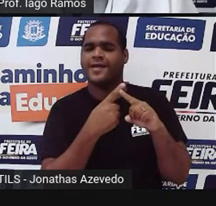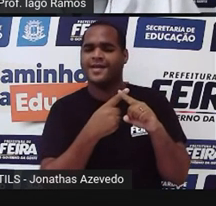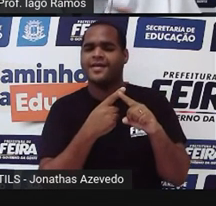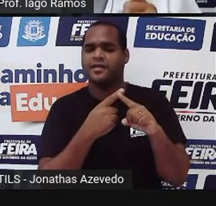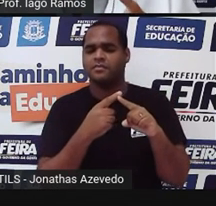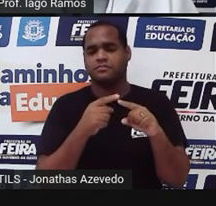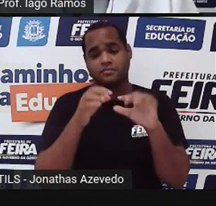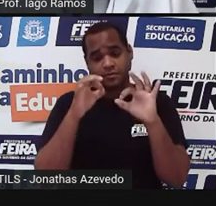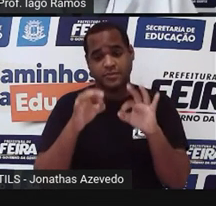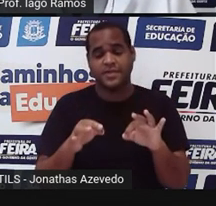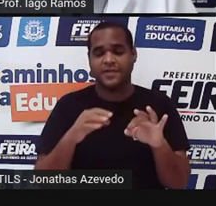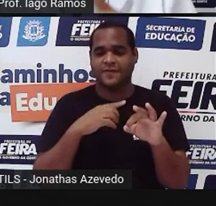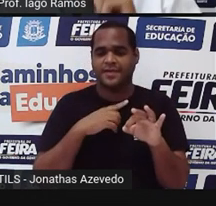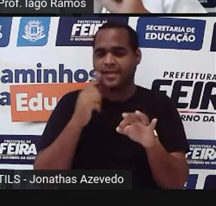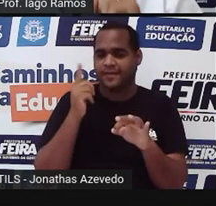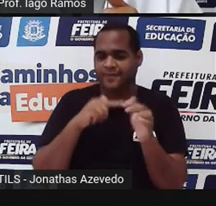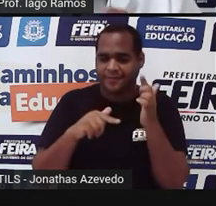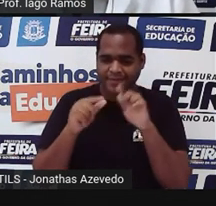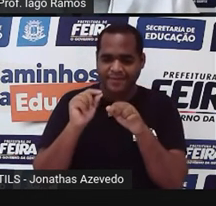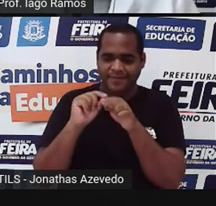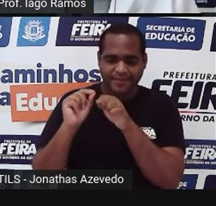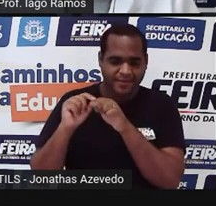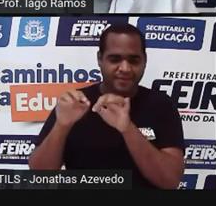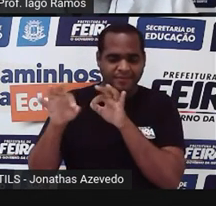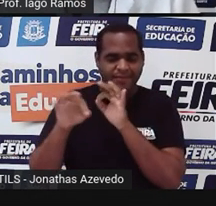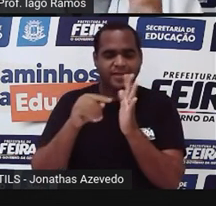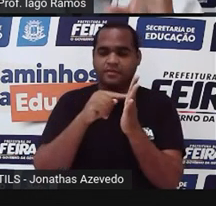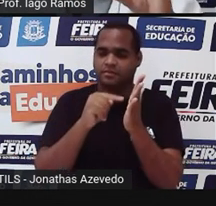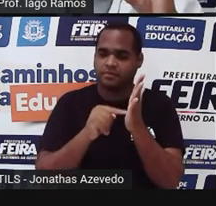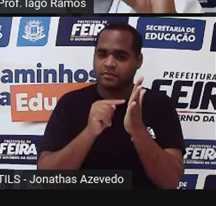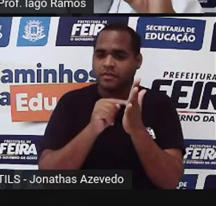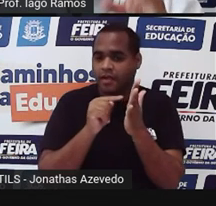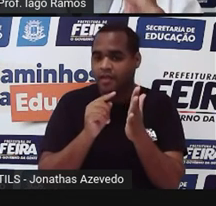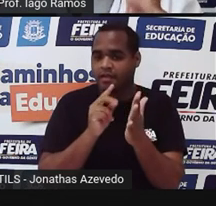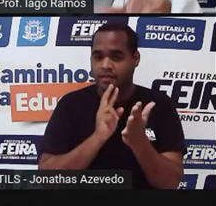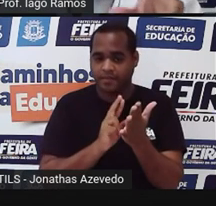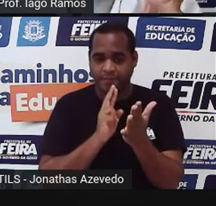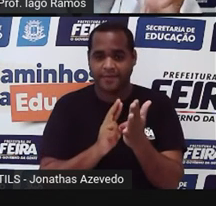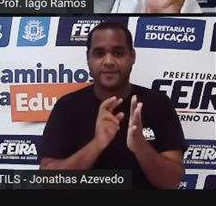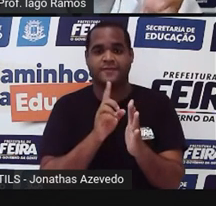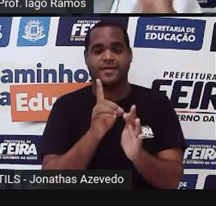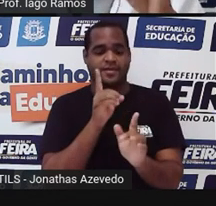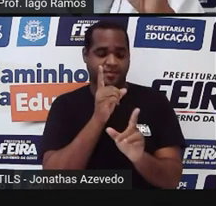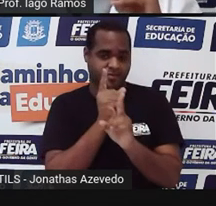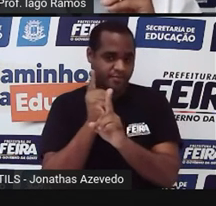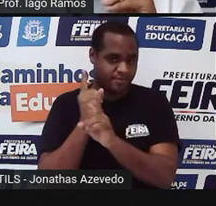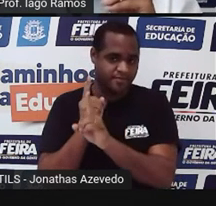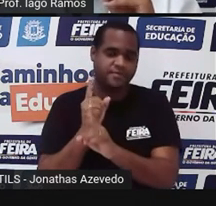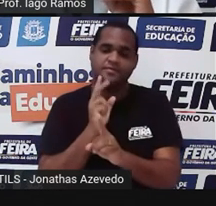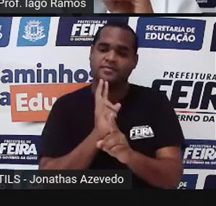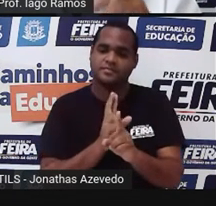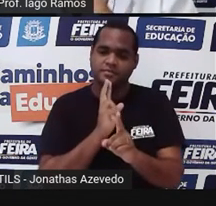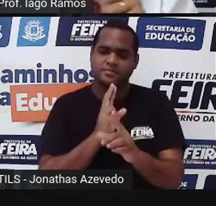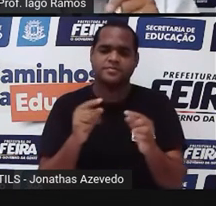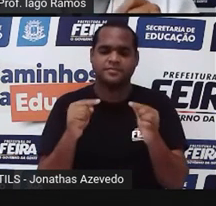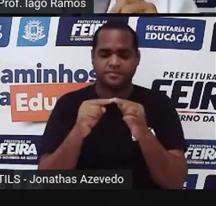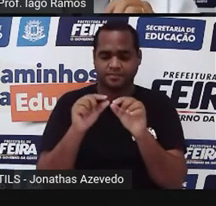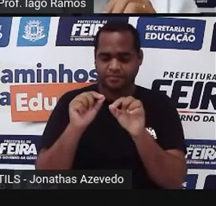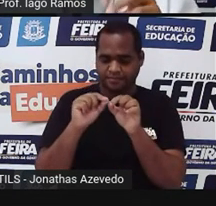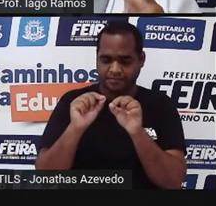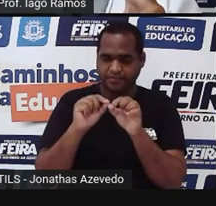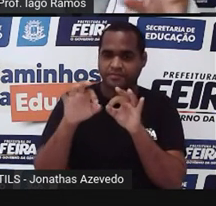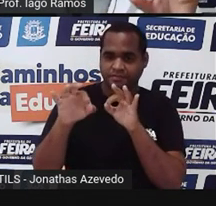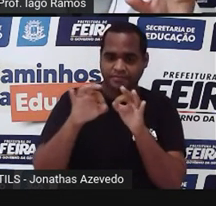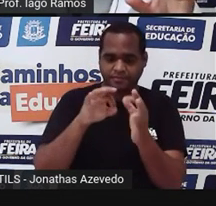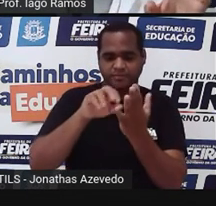Porque certamente se você fez na calculadora, você já usou nesse resultado, você já encontrou esse resultado. Se você estiver fazendo no papel,